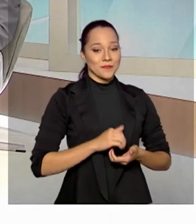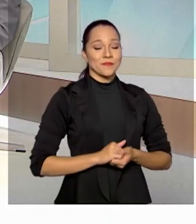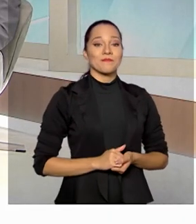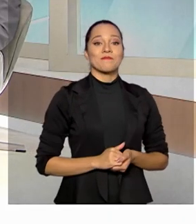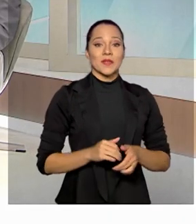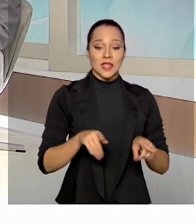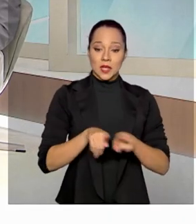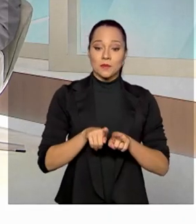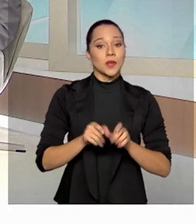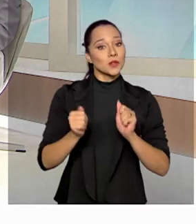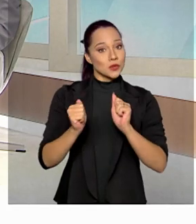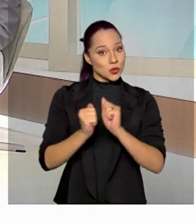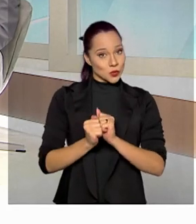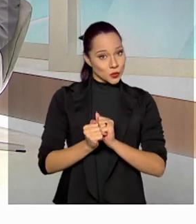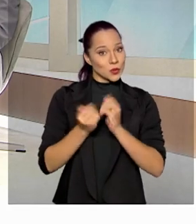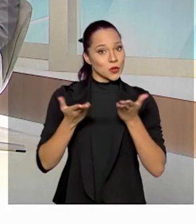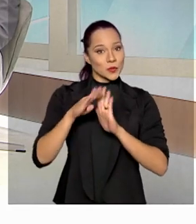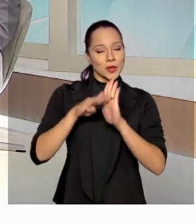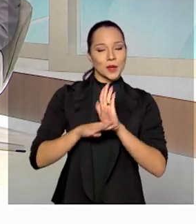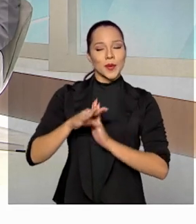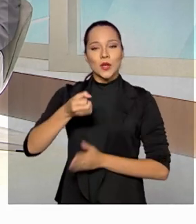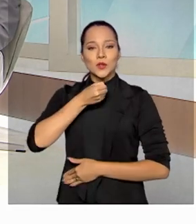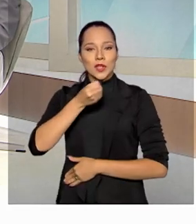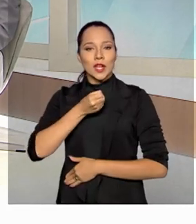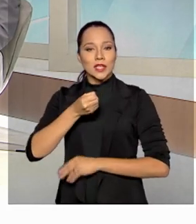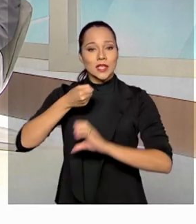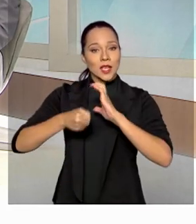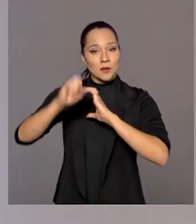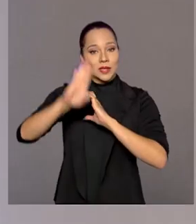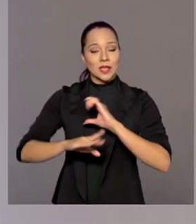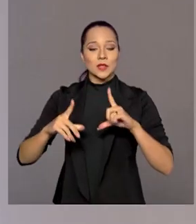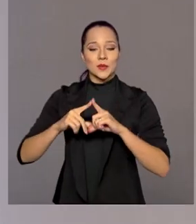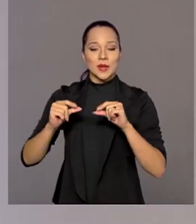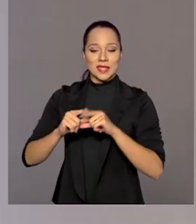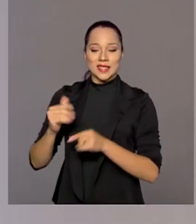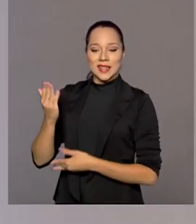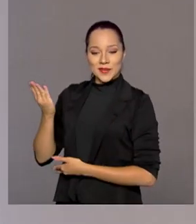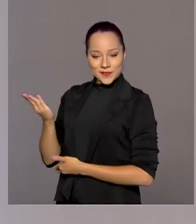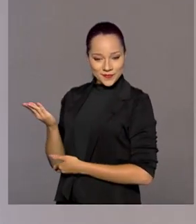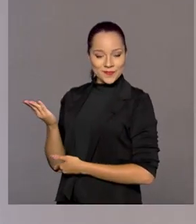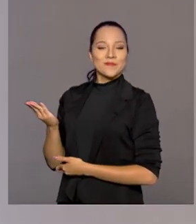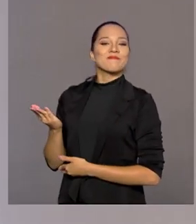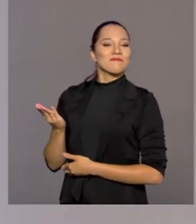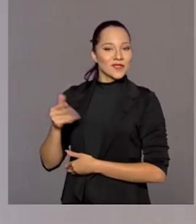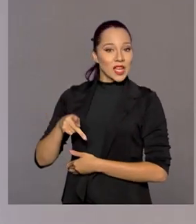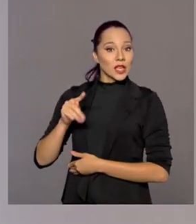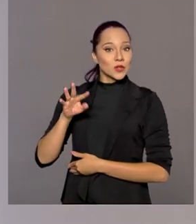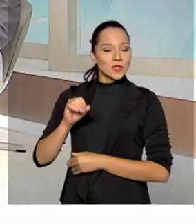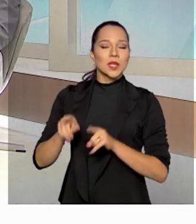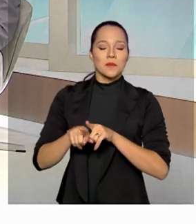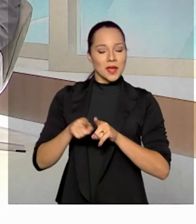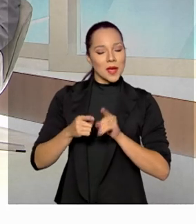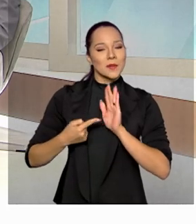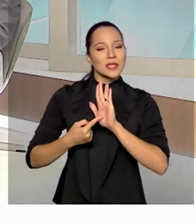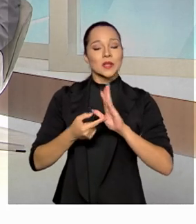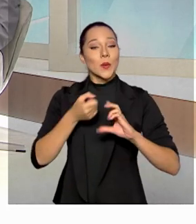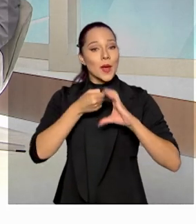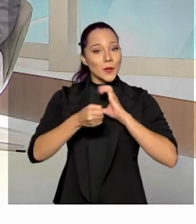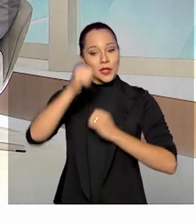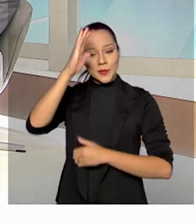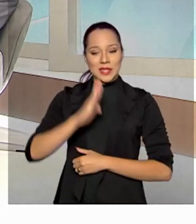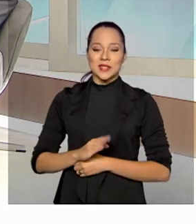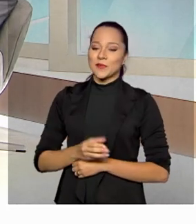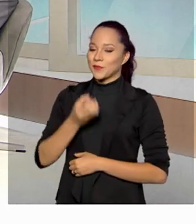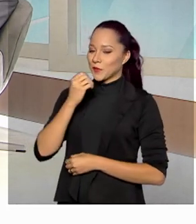quem também participa do Brasil em Pauta é a jornalista da ABC de Brasília, Catiu Cianeri, que também apresenta o Repórter Brasil. Boa noite,